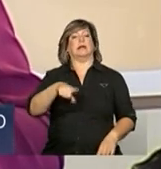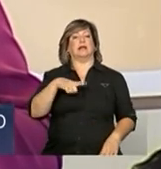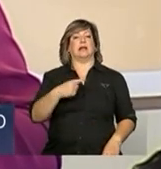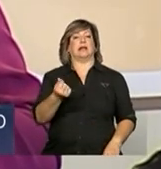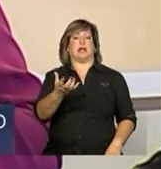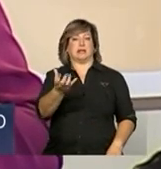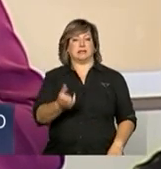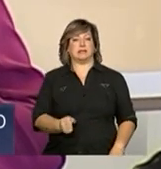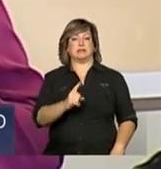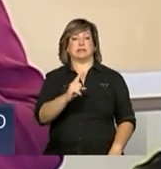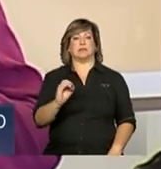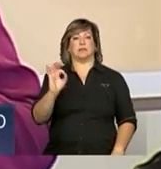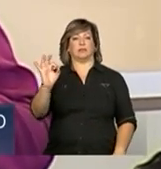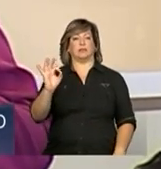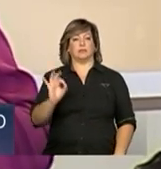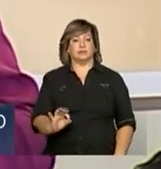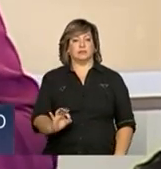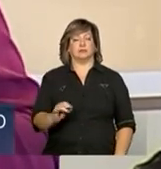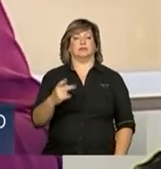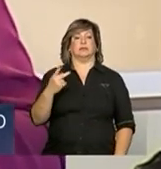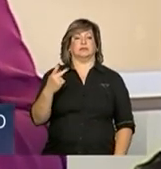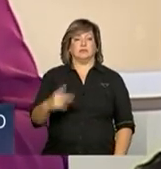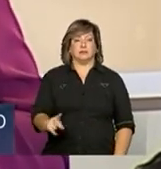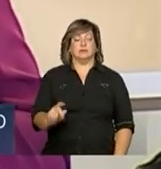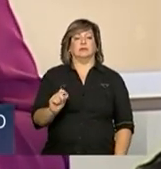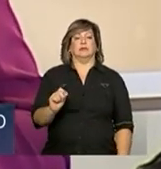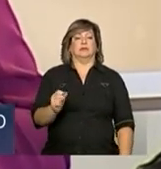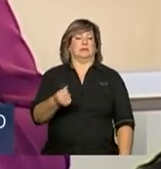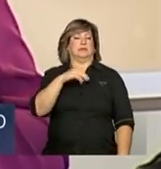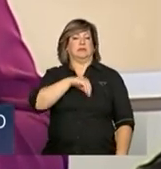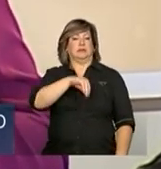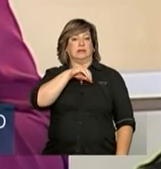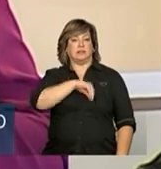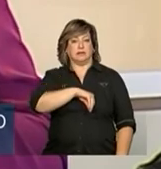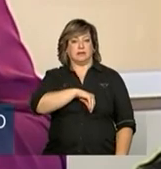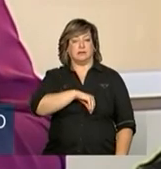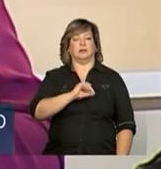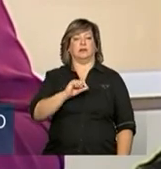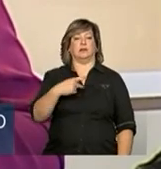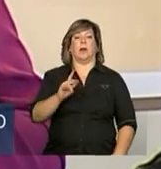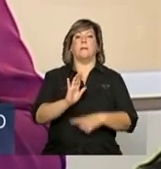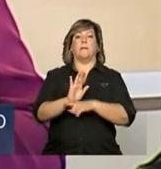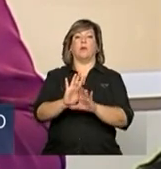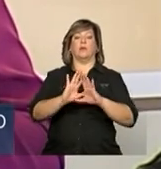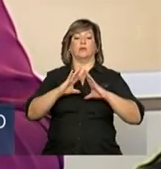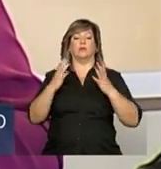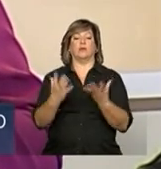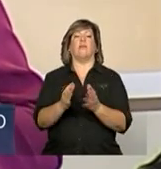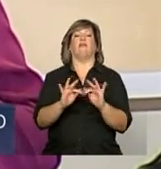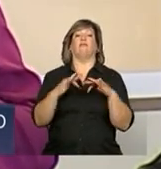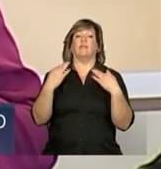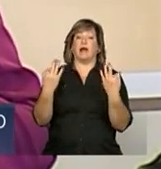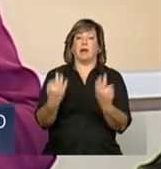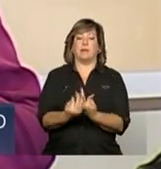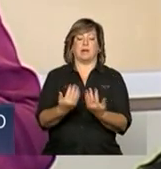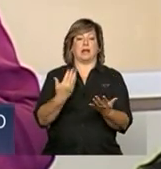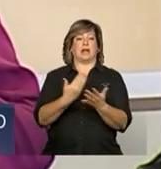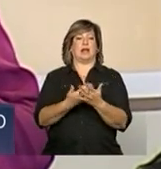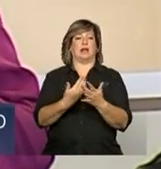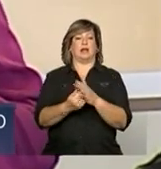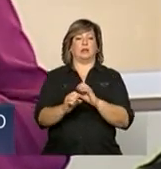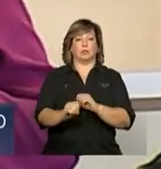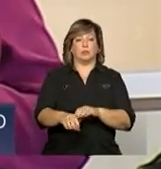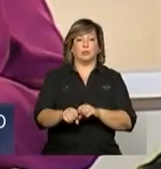salário. Nossos médicos têm a proteção de sua família, na educación, na saúde,